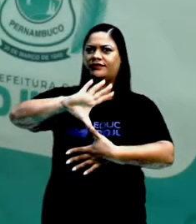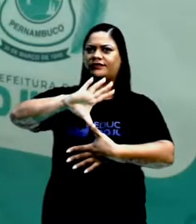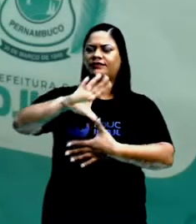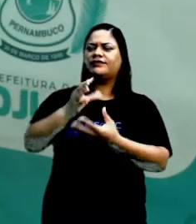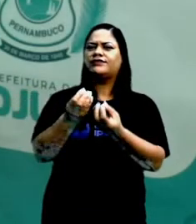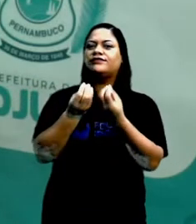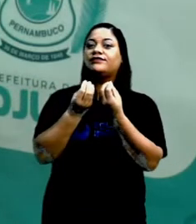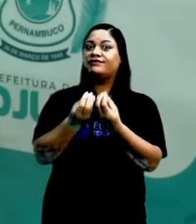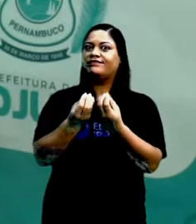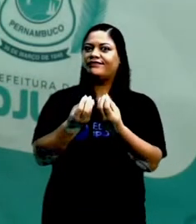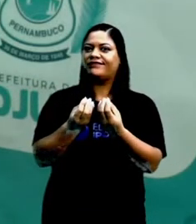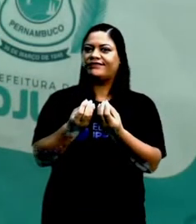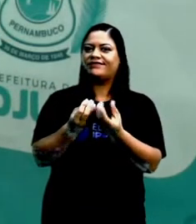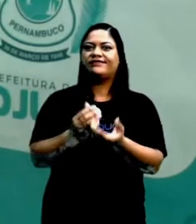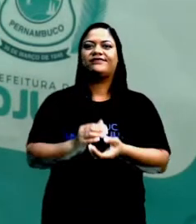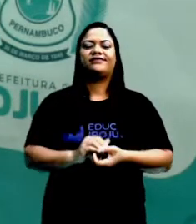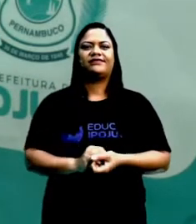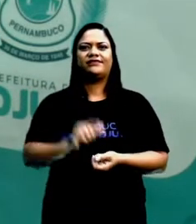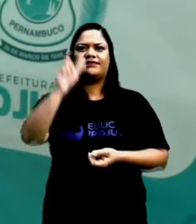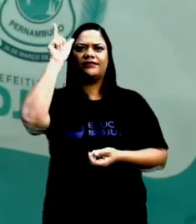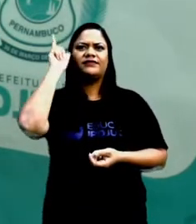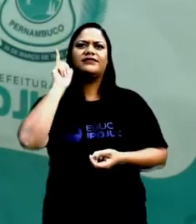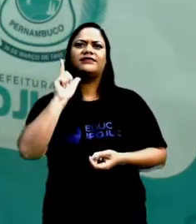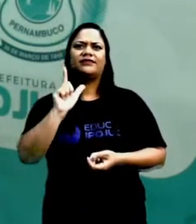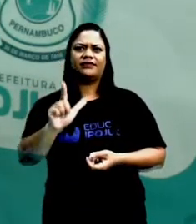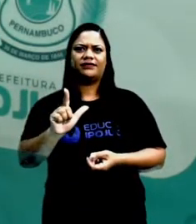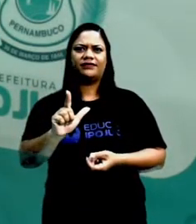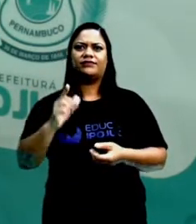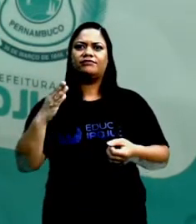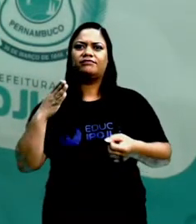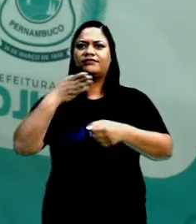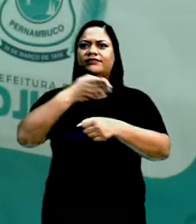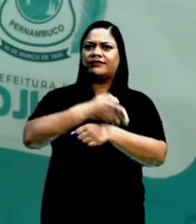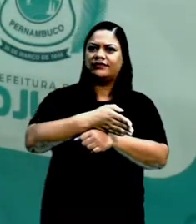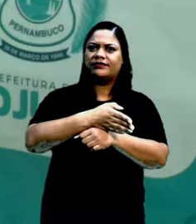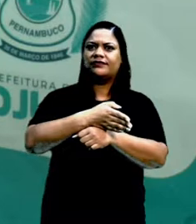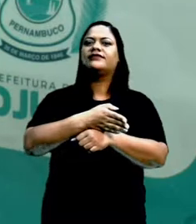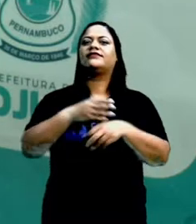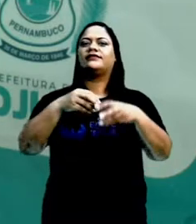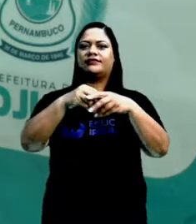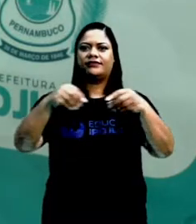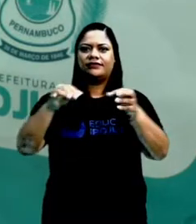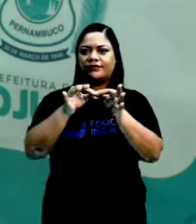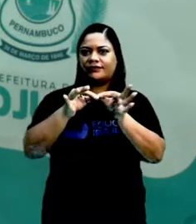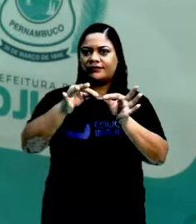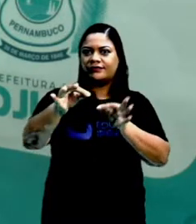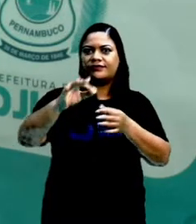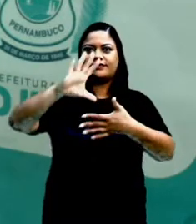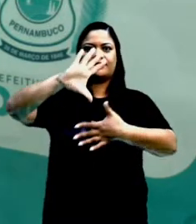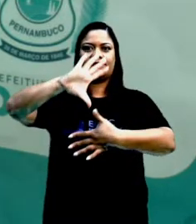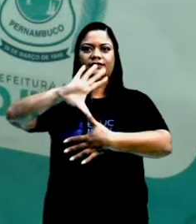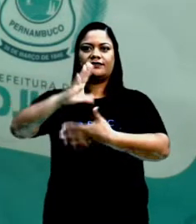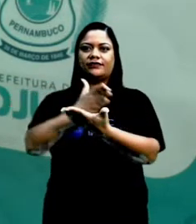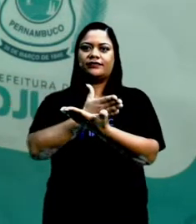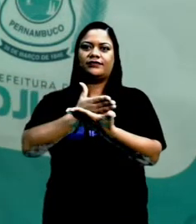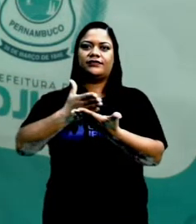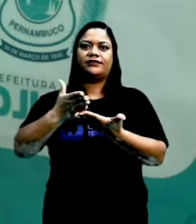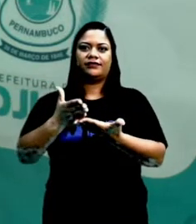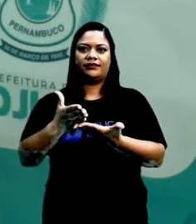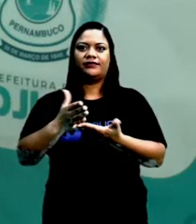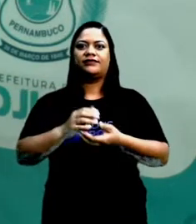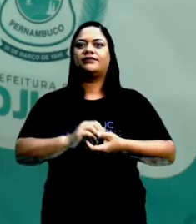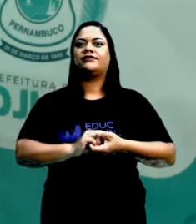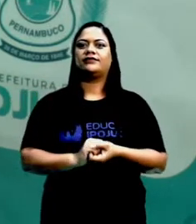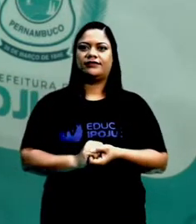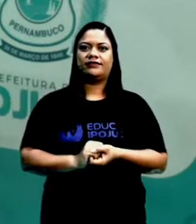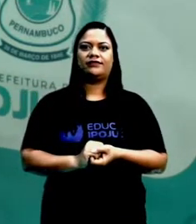como foi que eles conquistaram ou invadiram o território americano e fundaram ali o seu